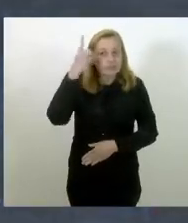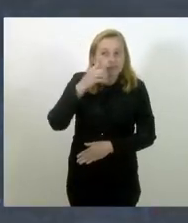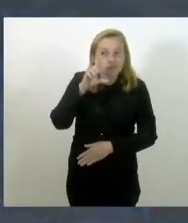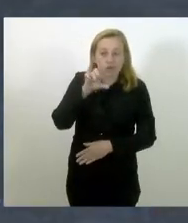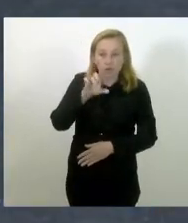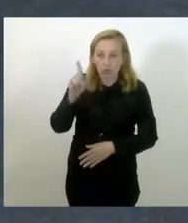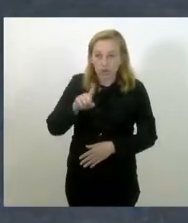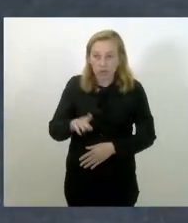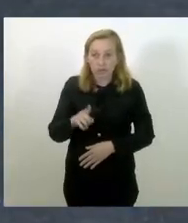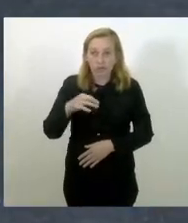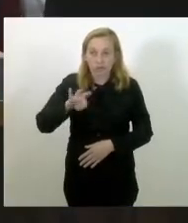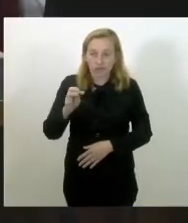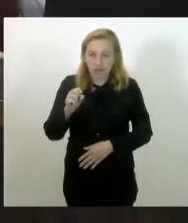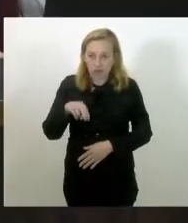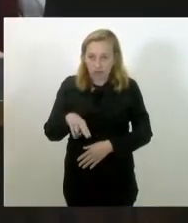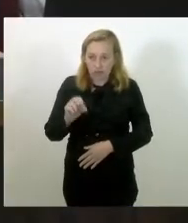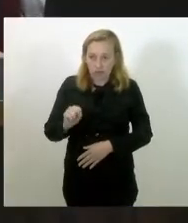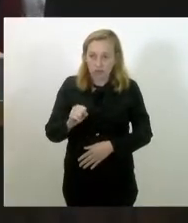pela brilhante ideia.